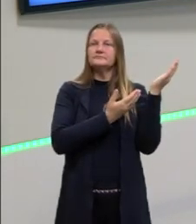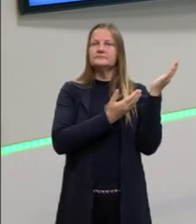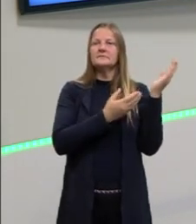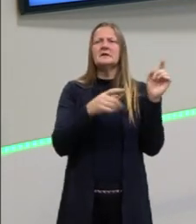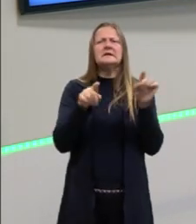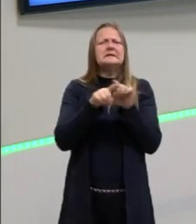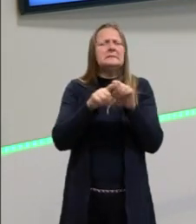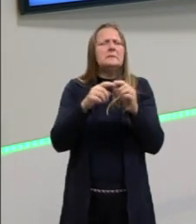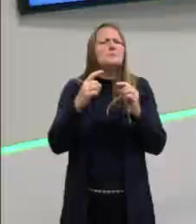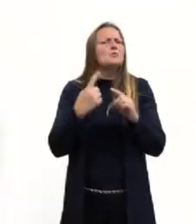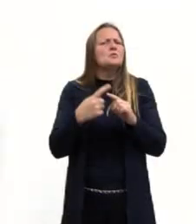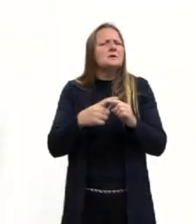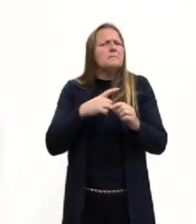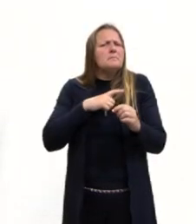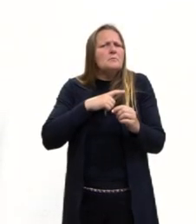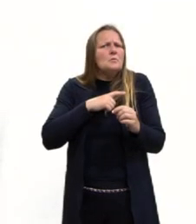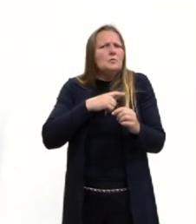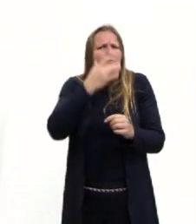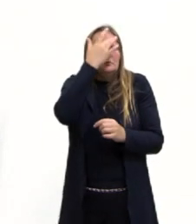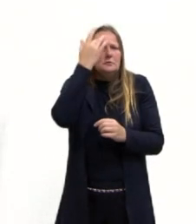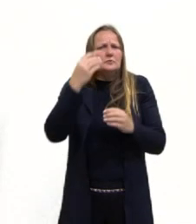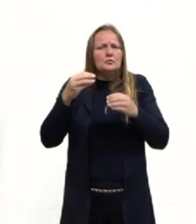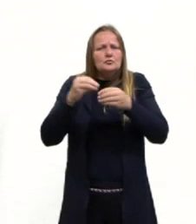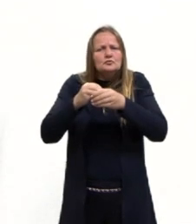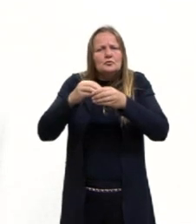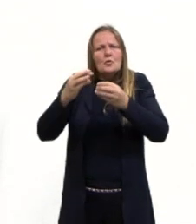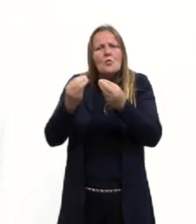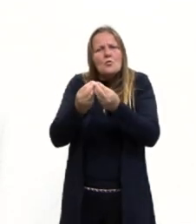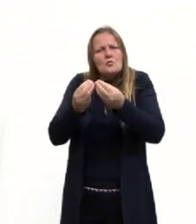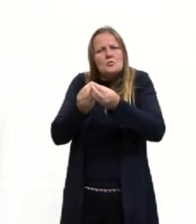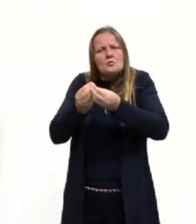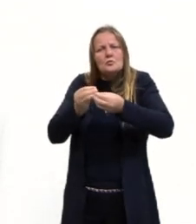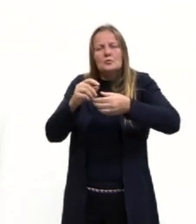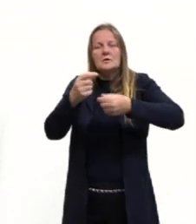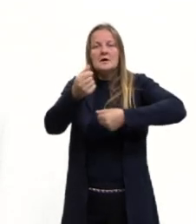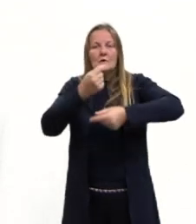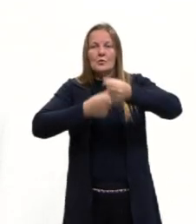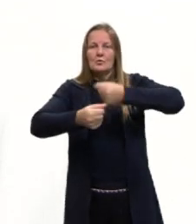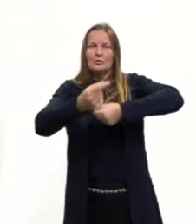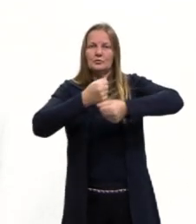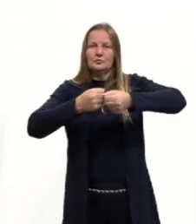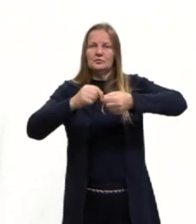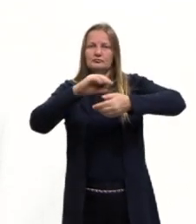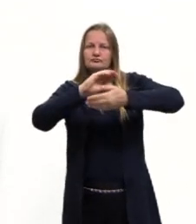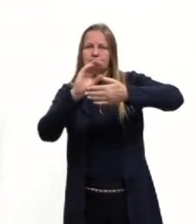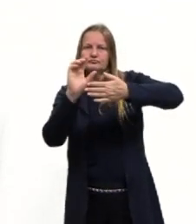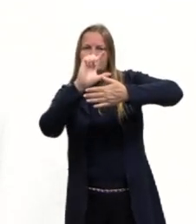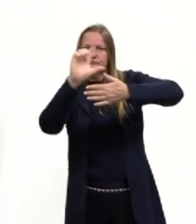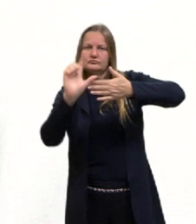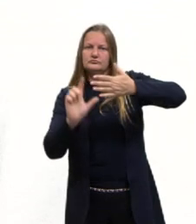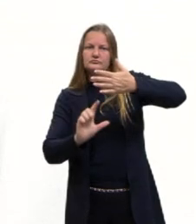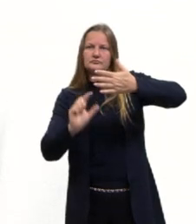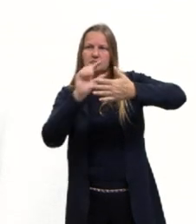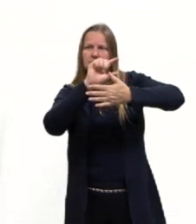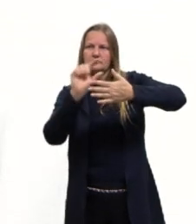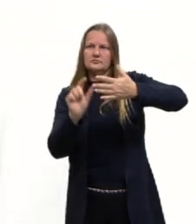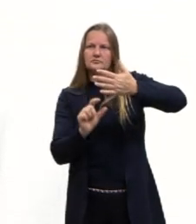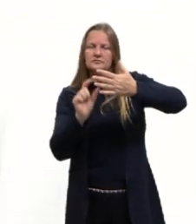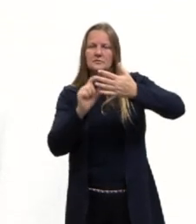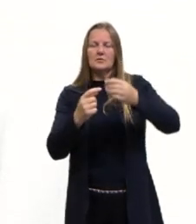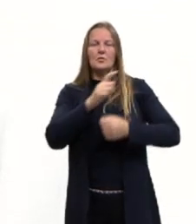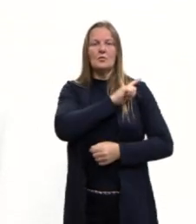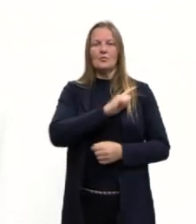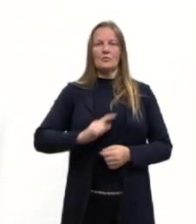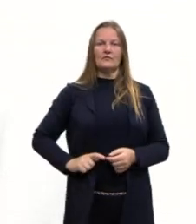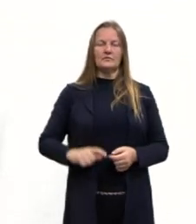tanta gente nesses bolsões? Porque a economia gira nessas zonas econômicas especiais, tá, o governo, então,